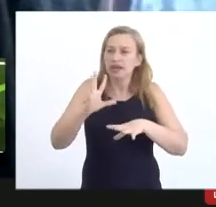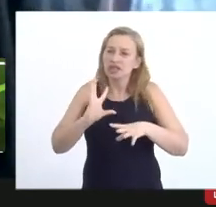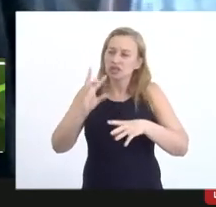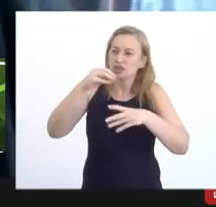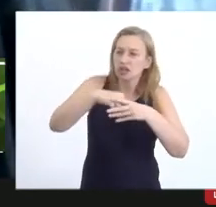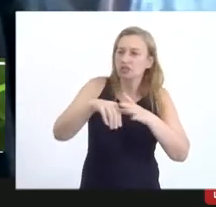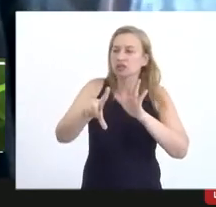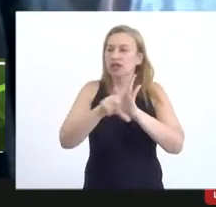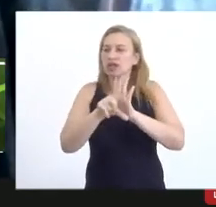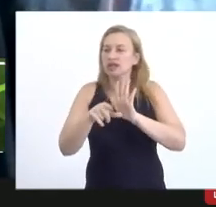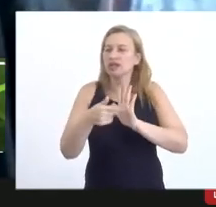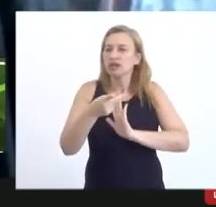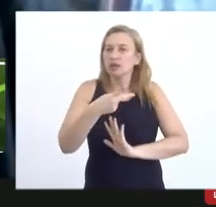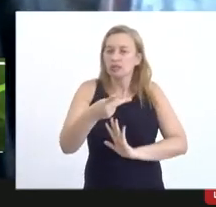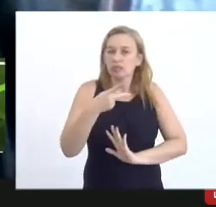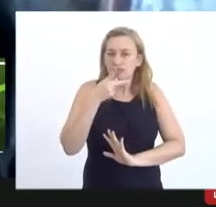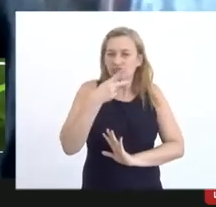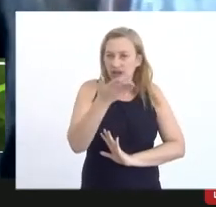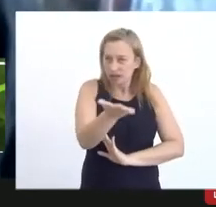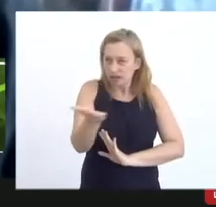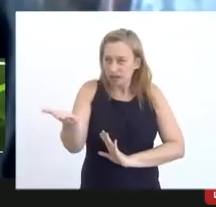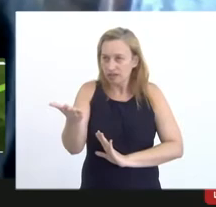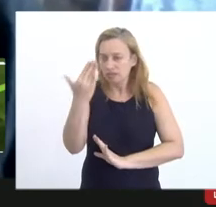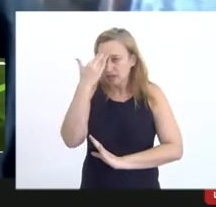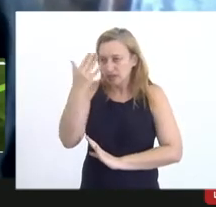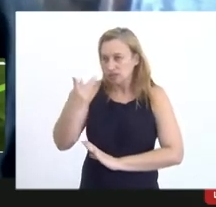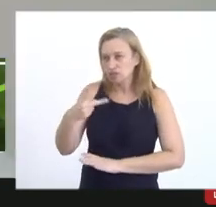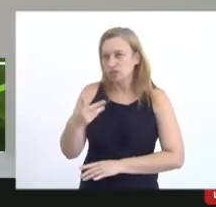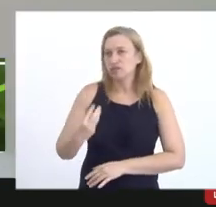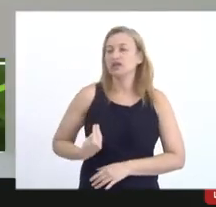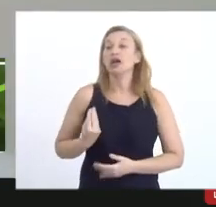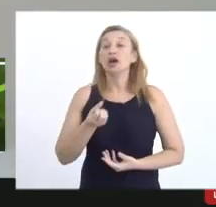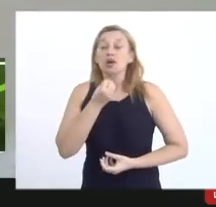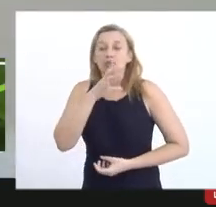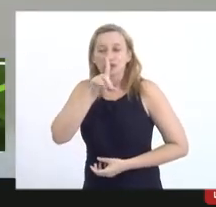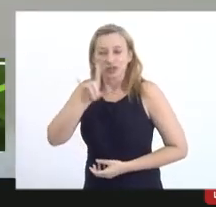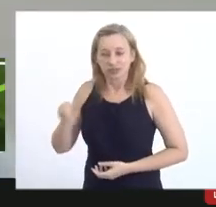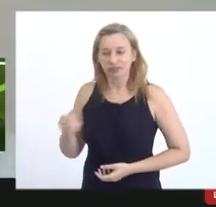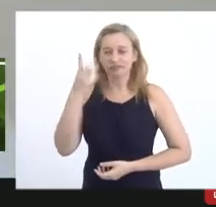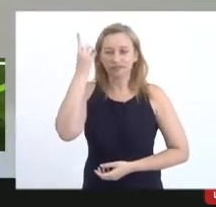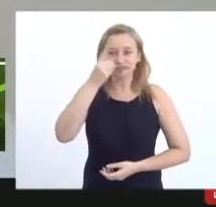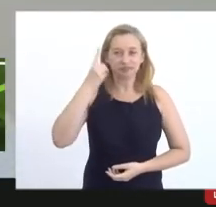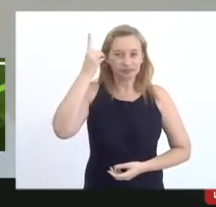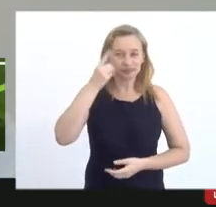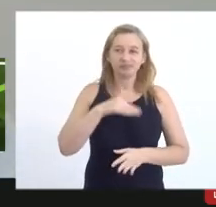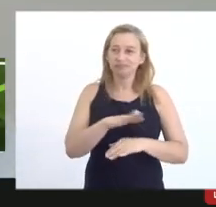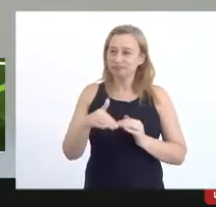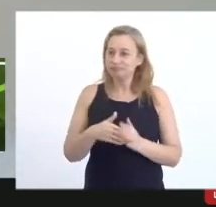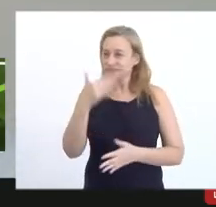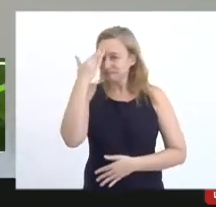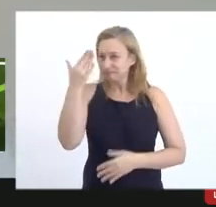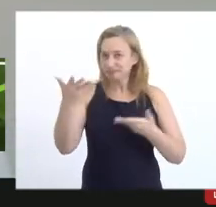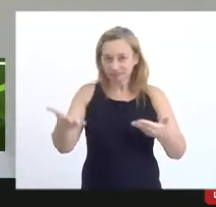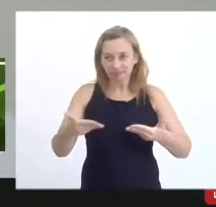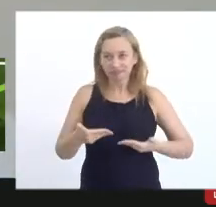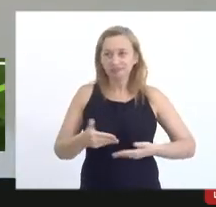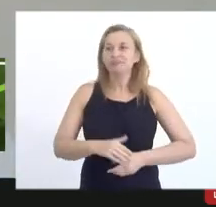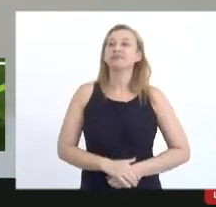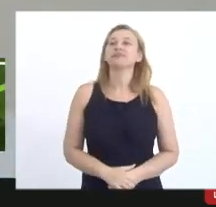palavra é sua obrigado pela presença bom dia bom dia deputado bom dia a todos obrigado pelo convite